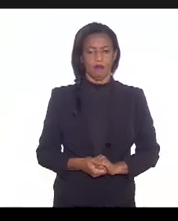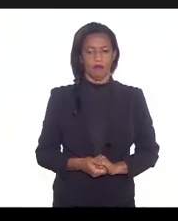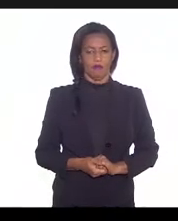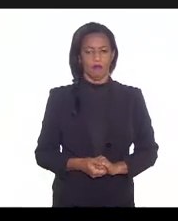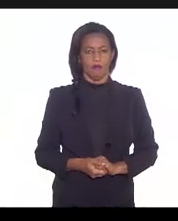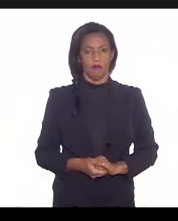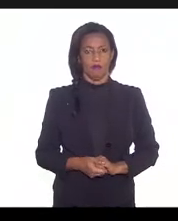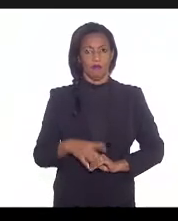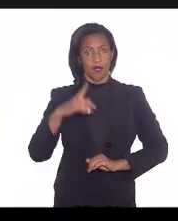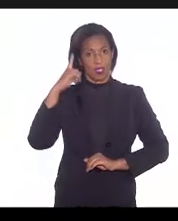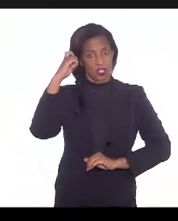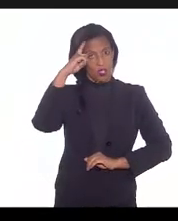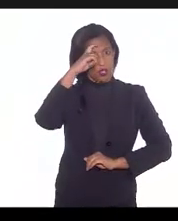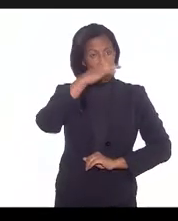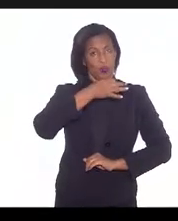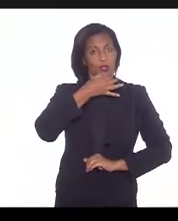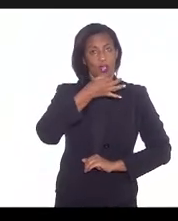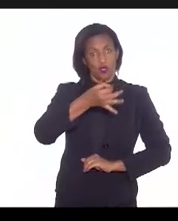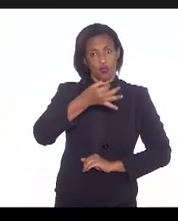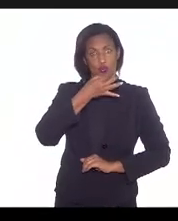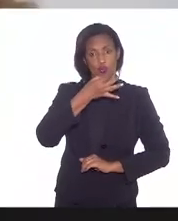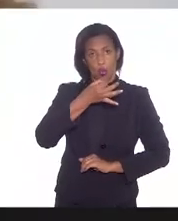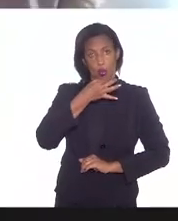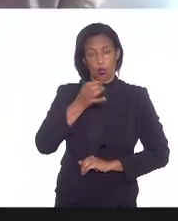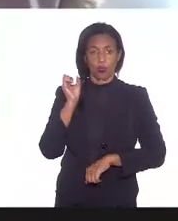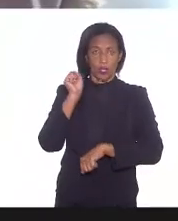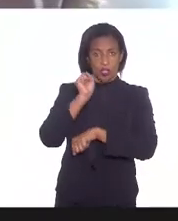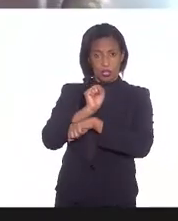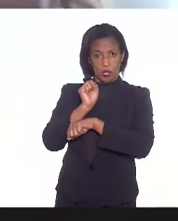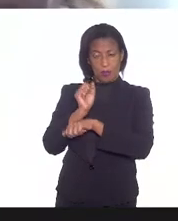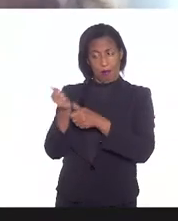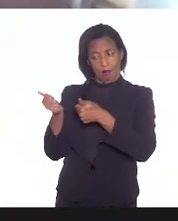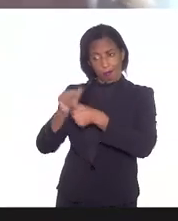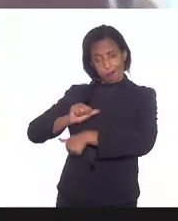um minutinho a vocês que a gente está vendo que ela está lá se adequando.